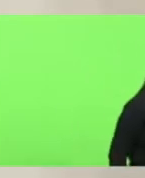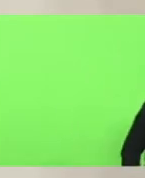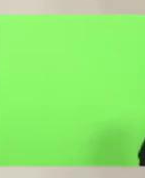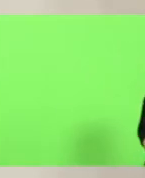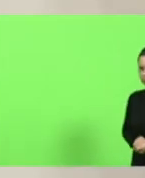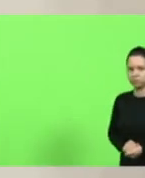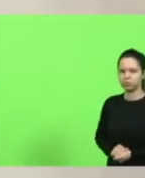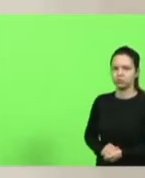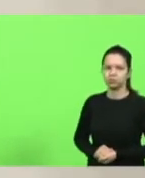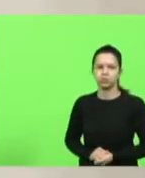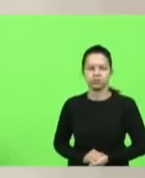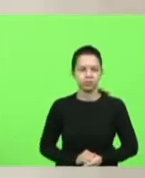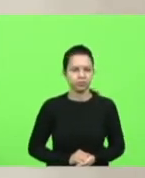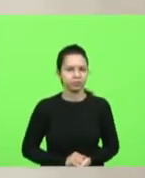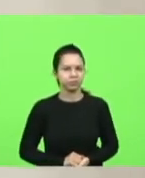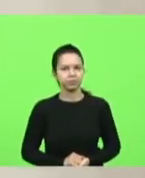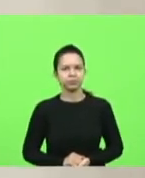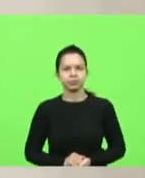Campagnolo